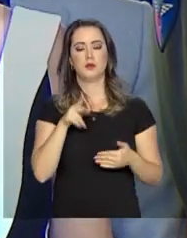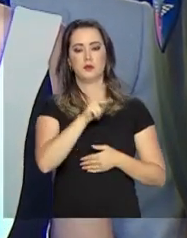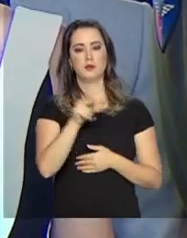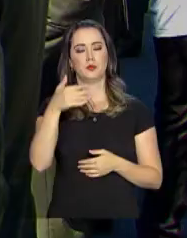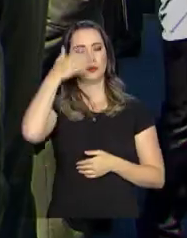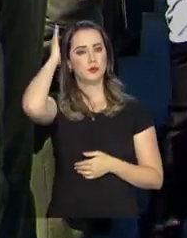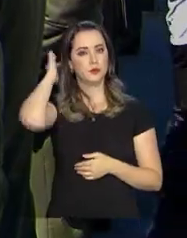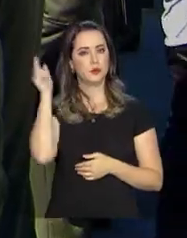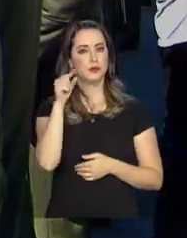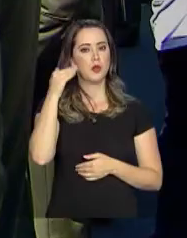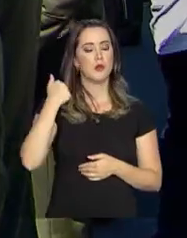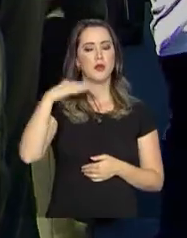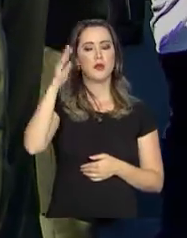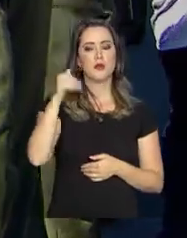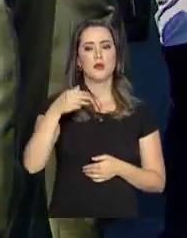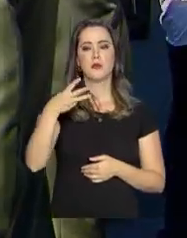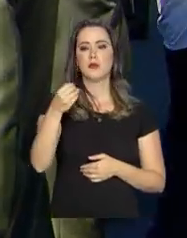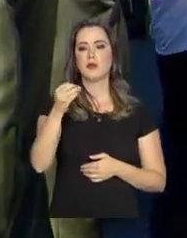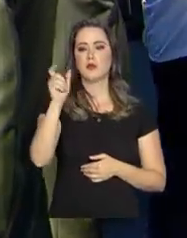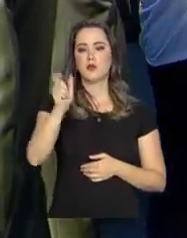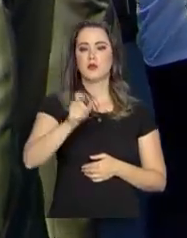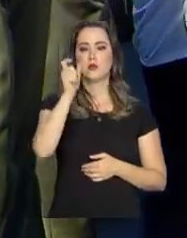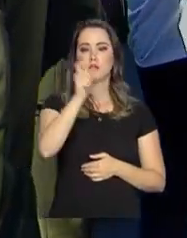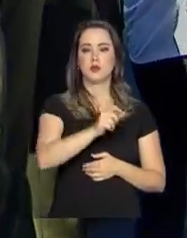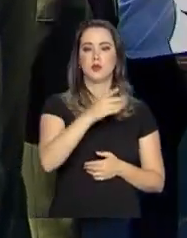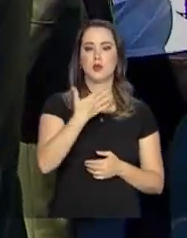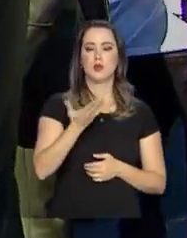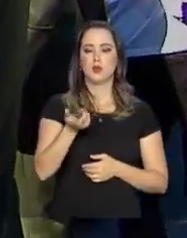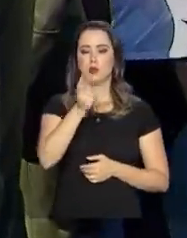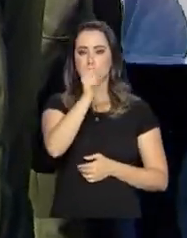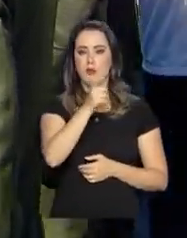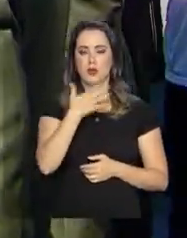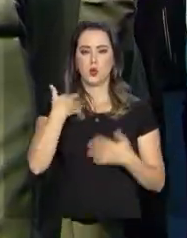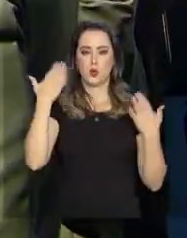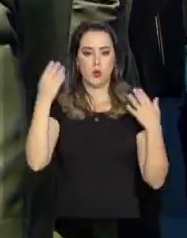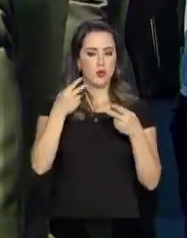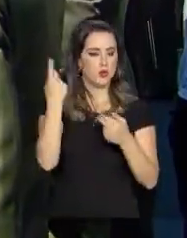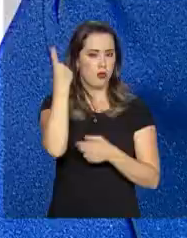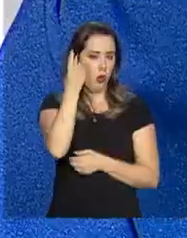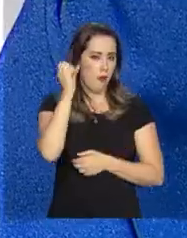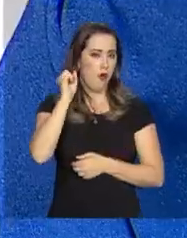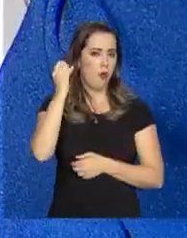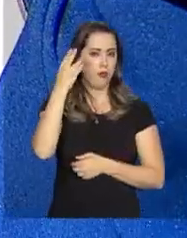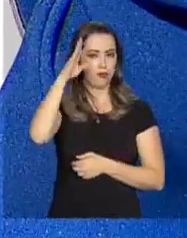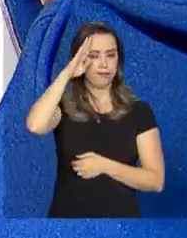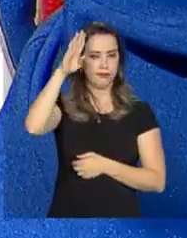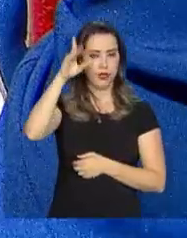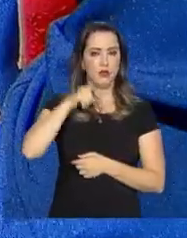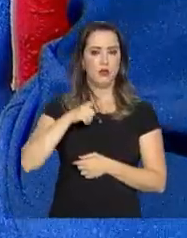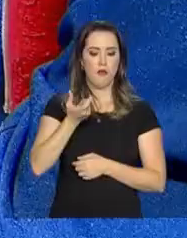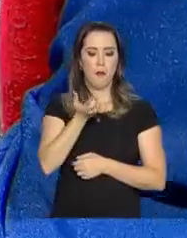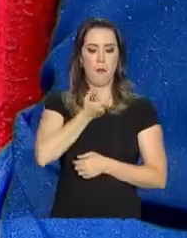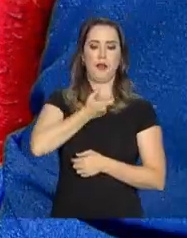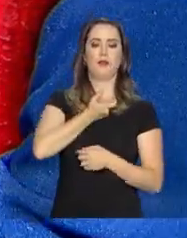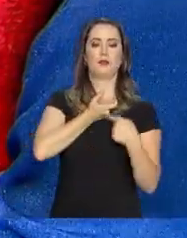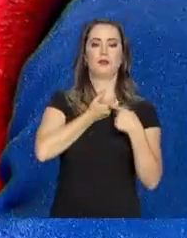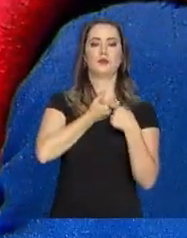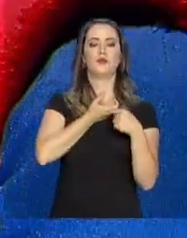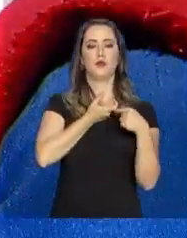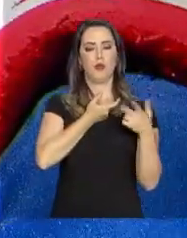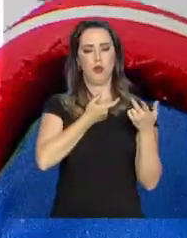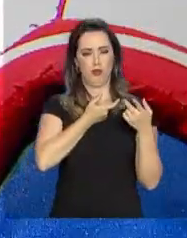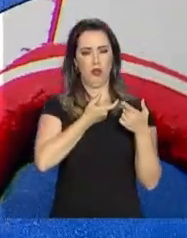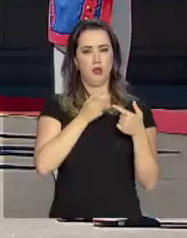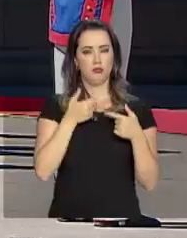Michel Temer, mais de 300 pessoas, entre civis e militares, foram homenageadas com as medalhas Exército Brasileiro e